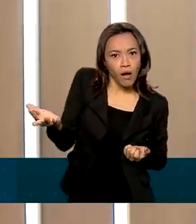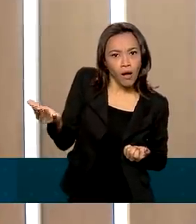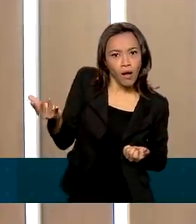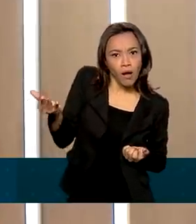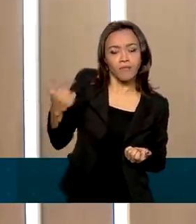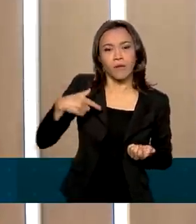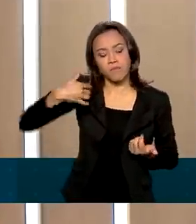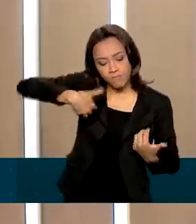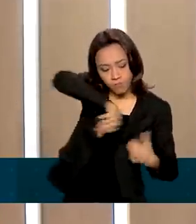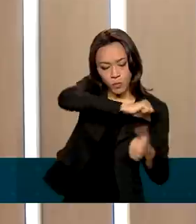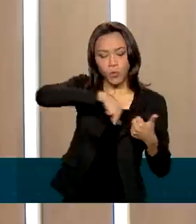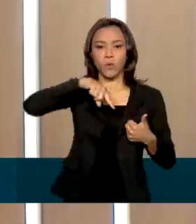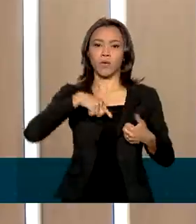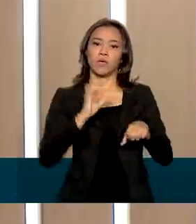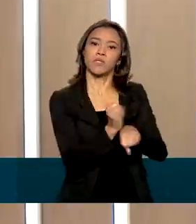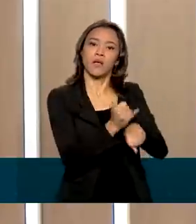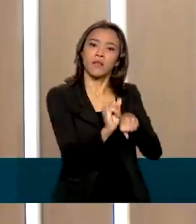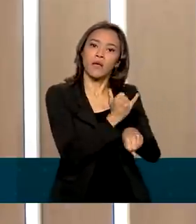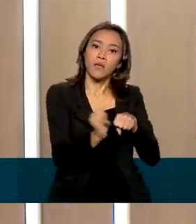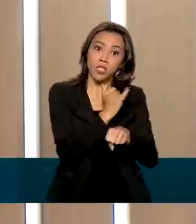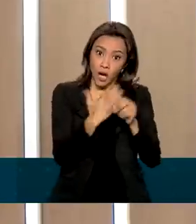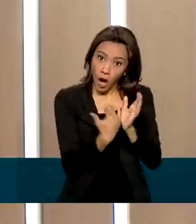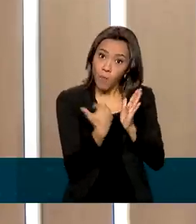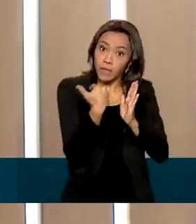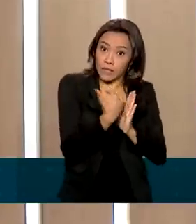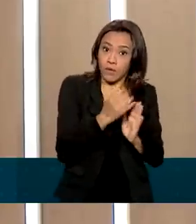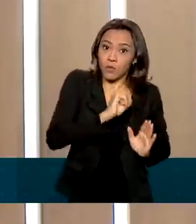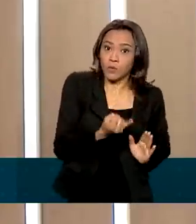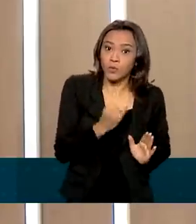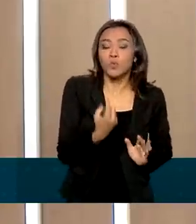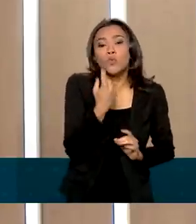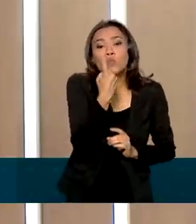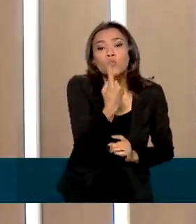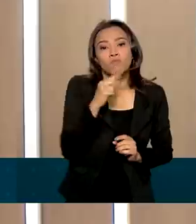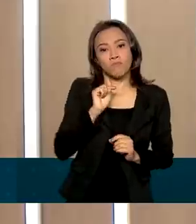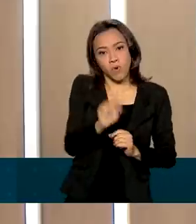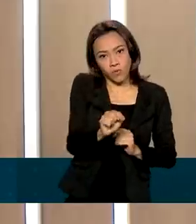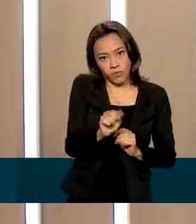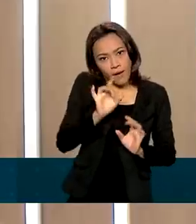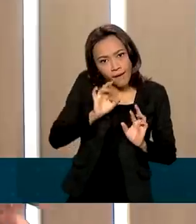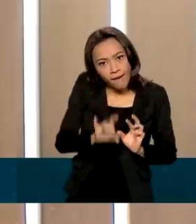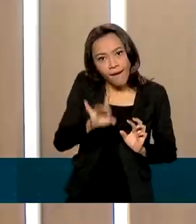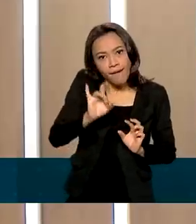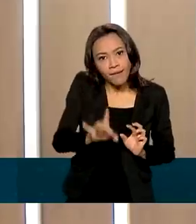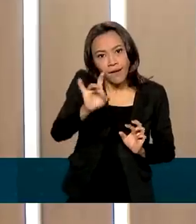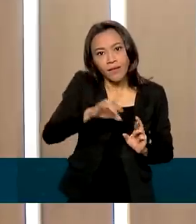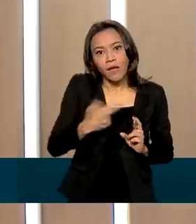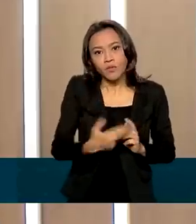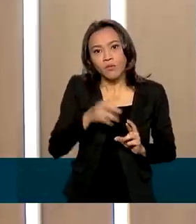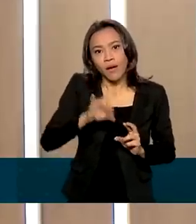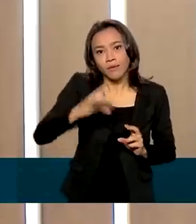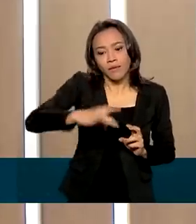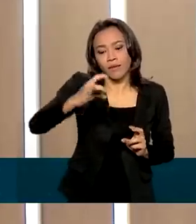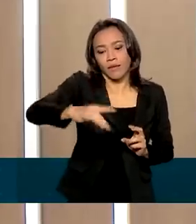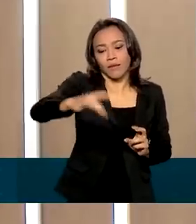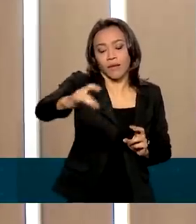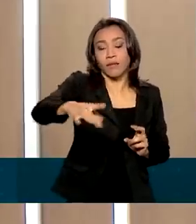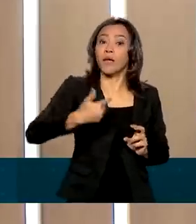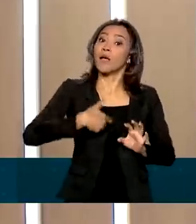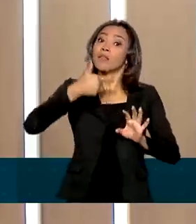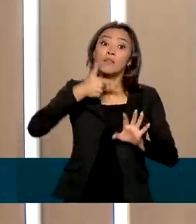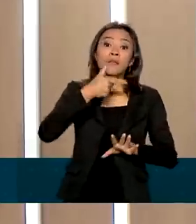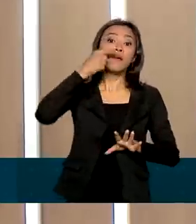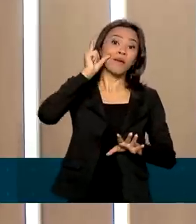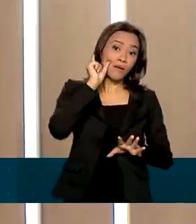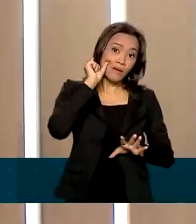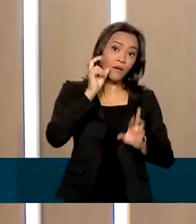estratégia e passou-se a aumentar a taxa de juros em um ponto a cada reunião do Copom. E assim foi feito até a reunião de ontem. Na reunião de ontem,